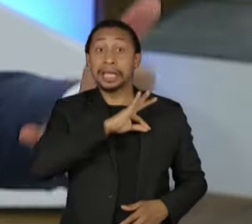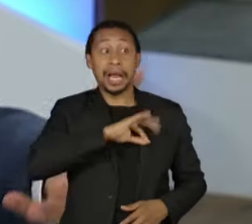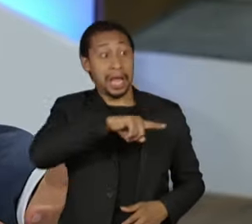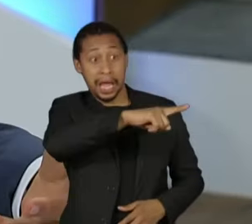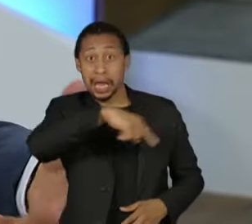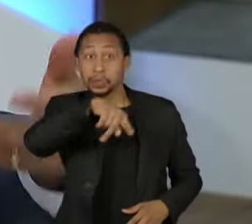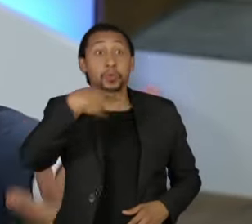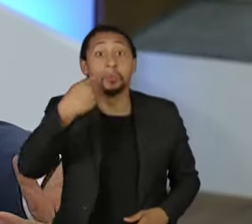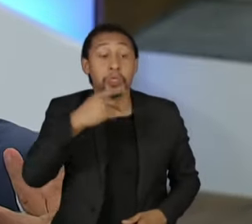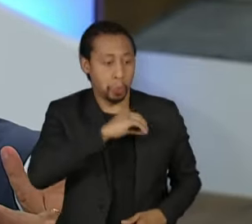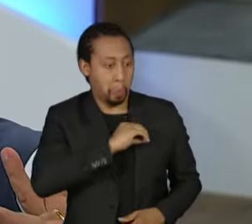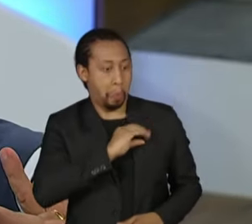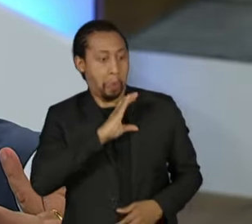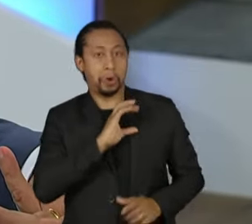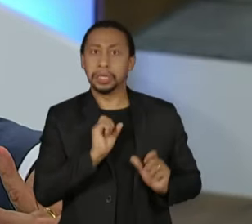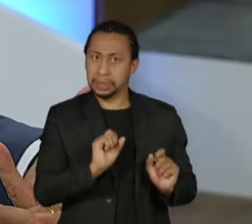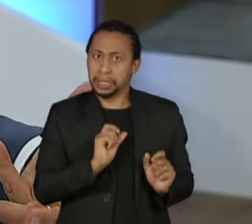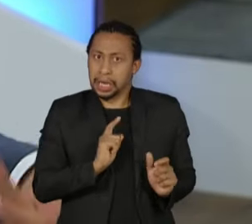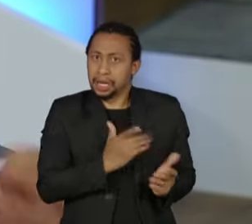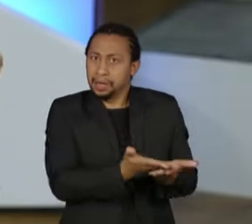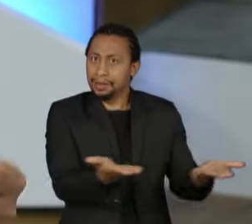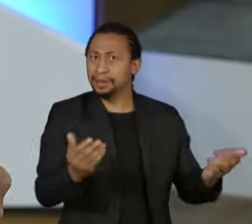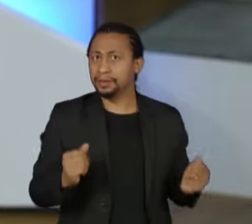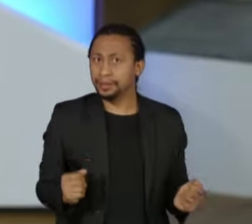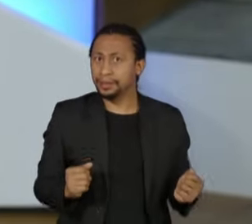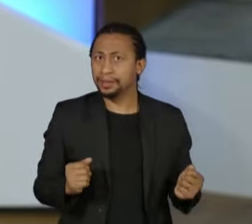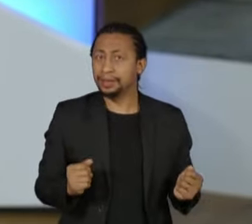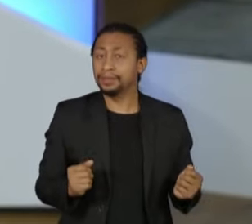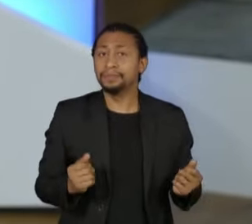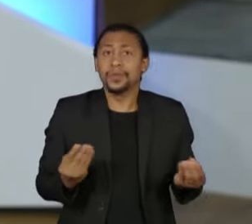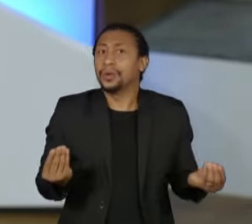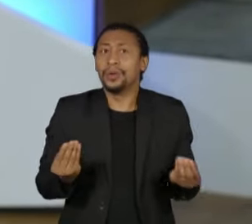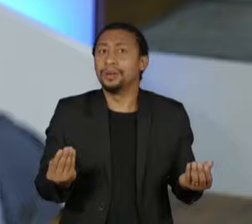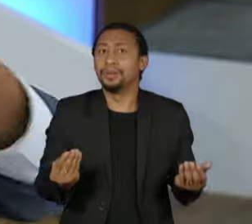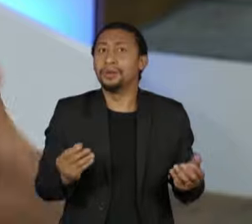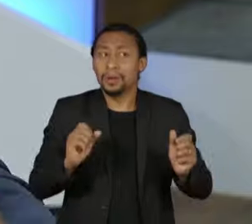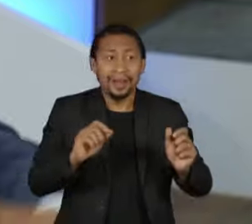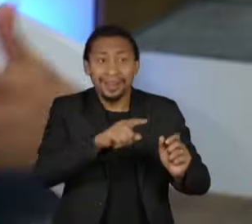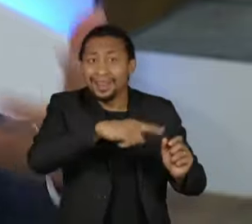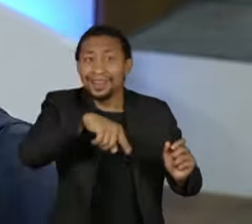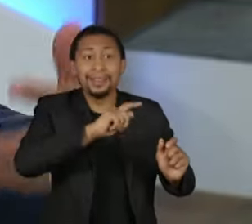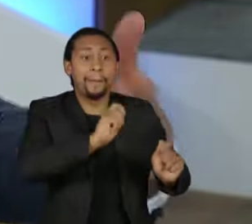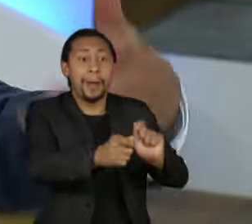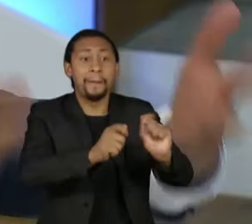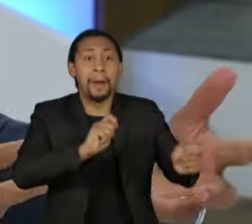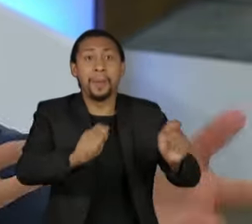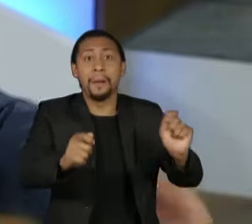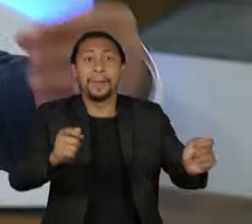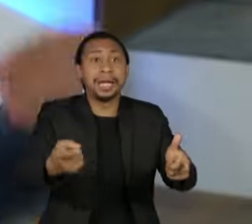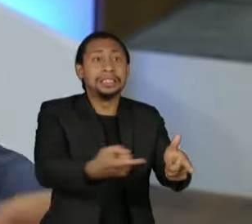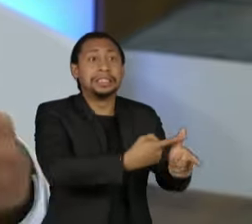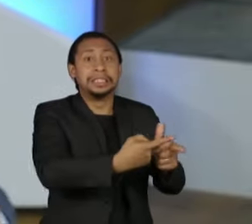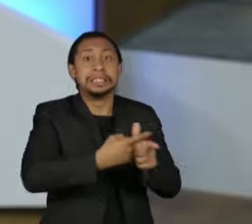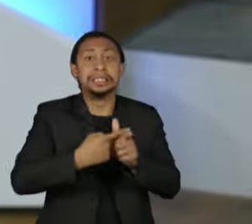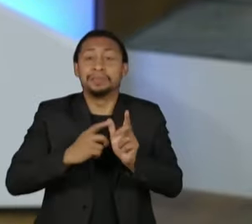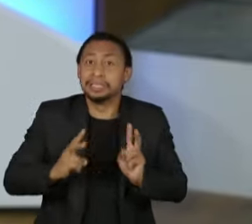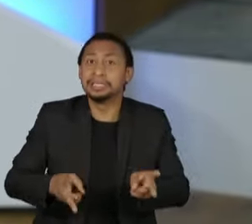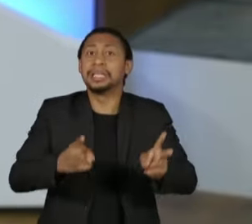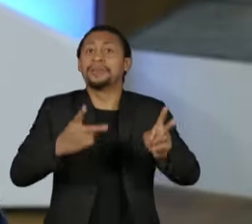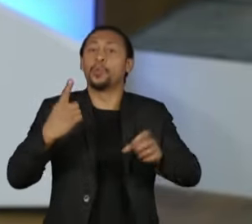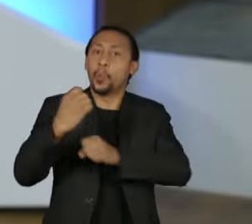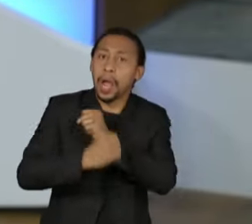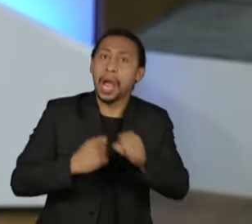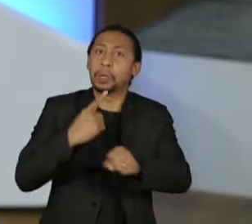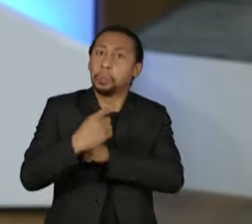Aquele excedente da arrecadação, ele só pode ser usado para pagar dívida. Então, todo ano tem excedente, todo ano